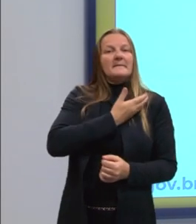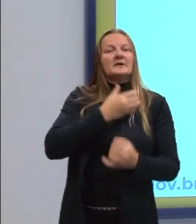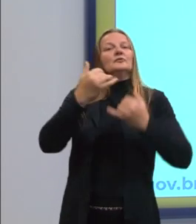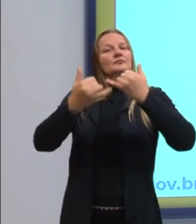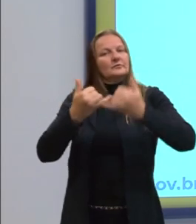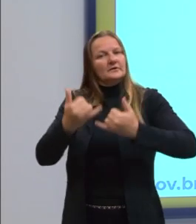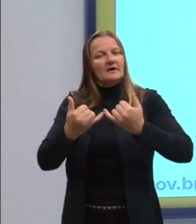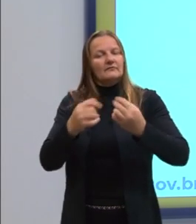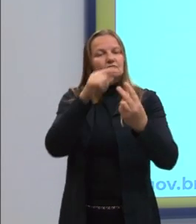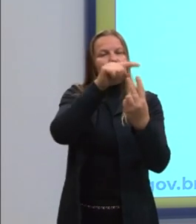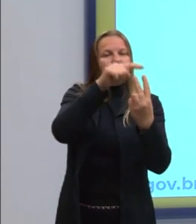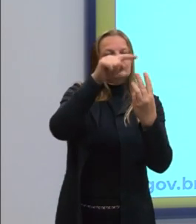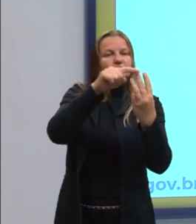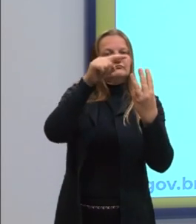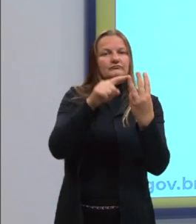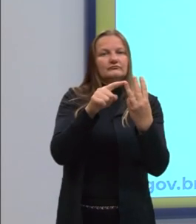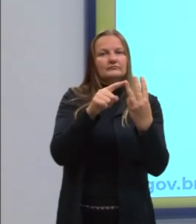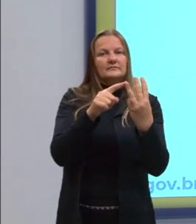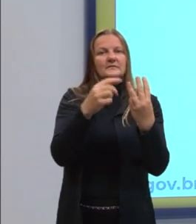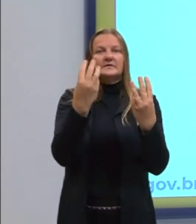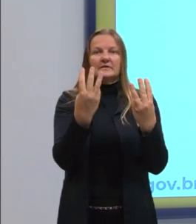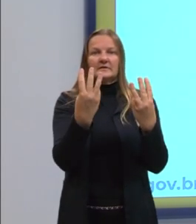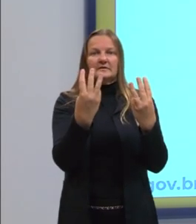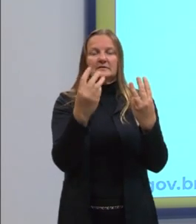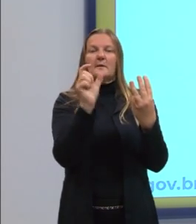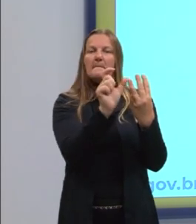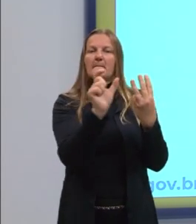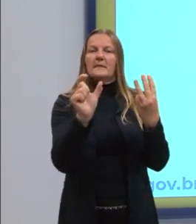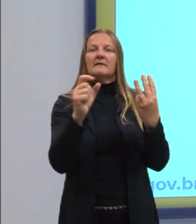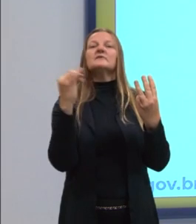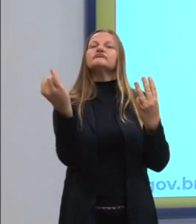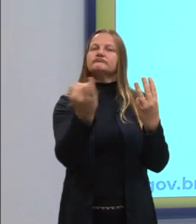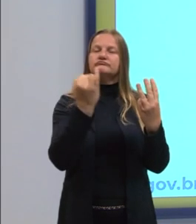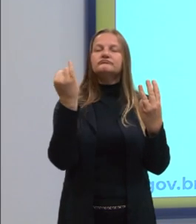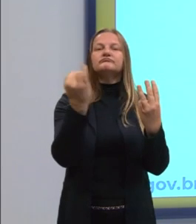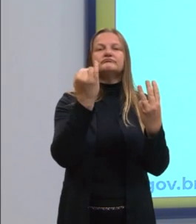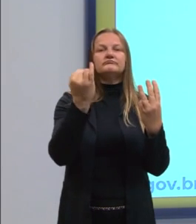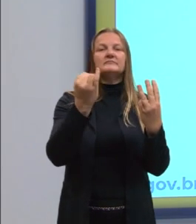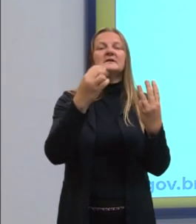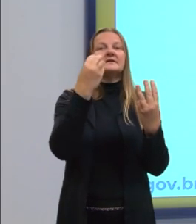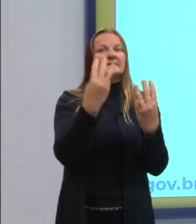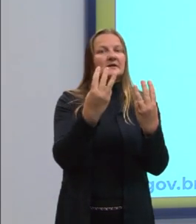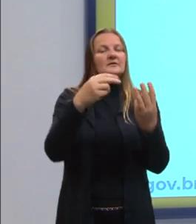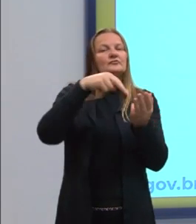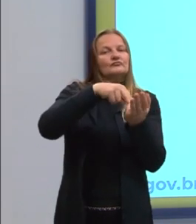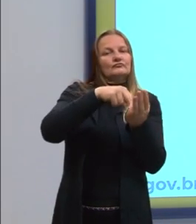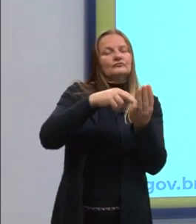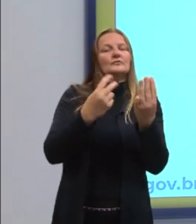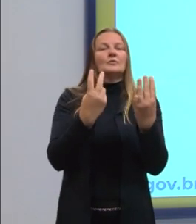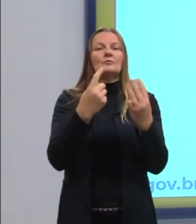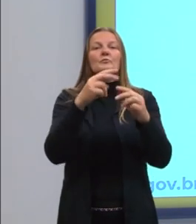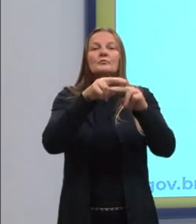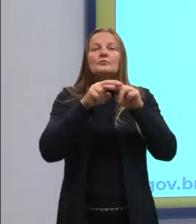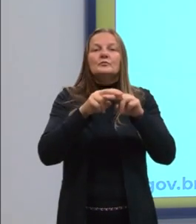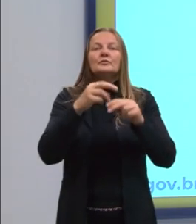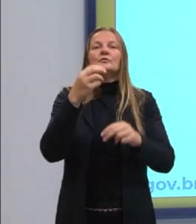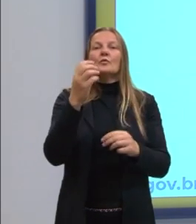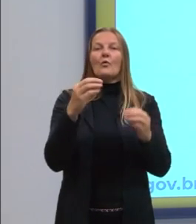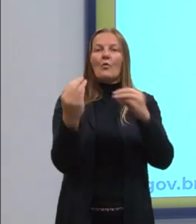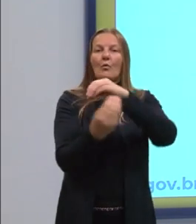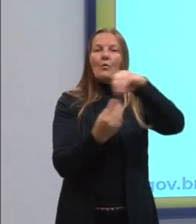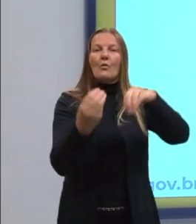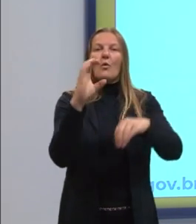brincavam. Então, eu tenho ali três palavras principais, três núcleos, portanto, um sujeito